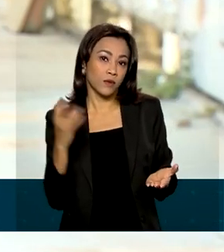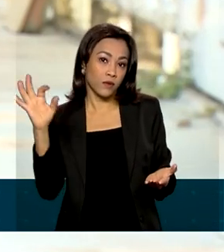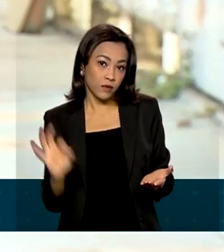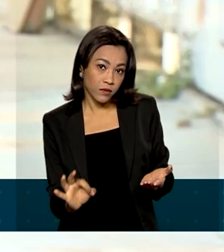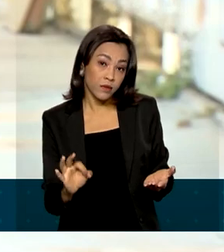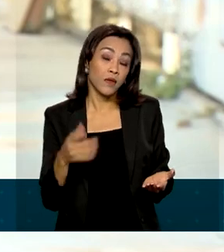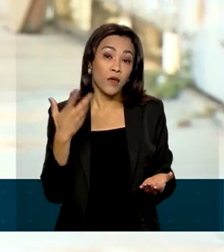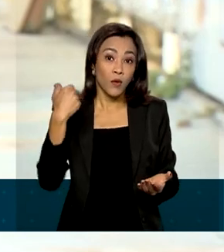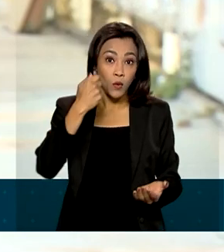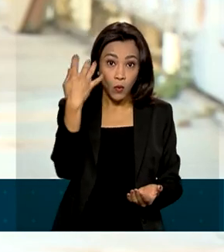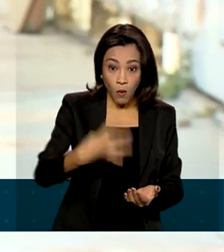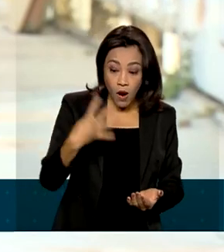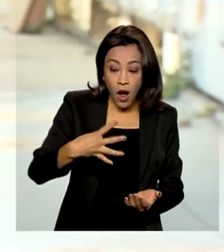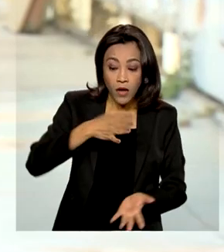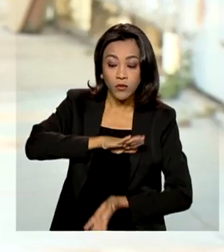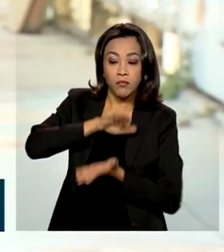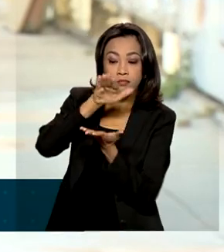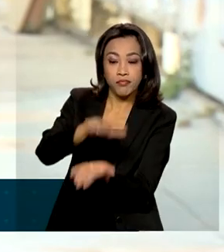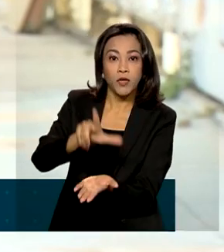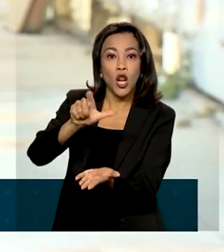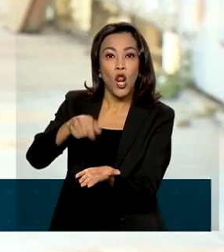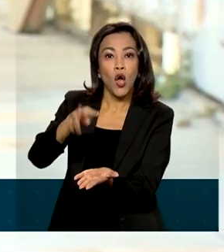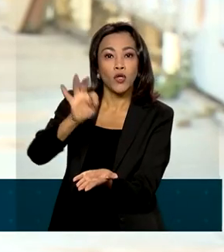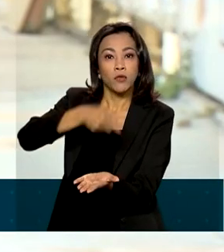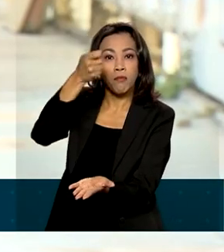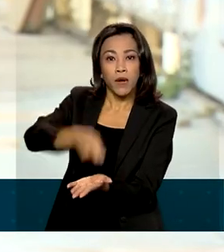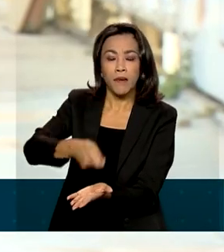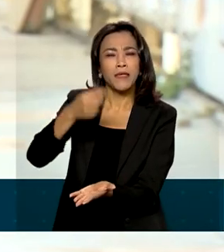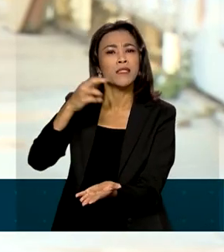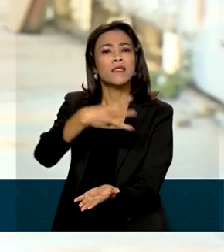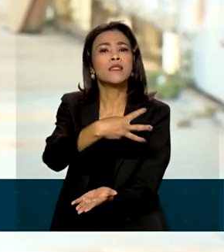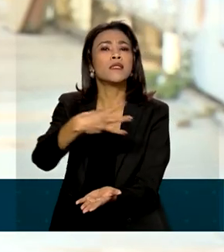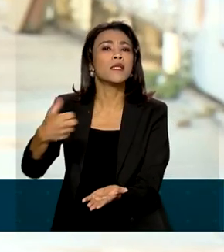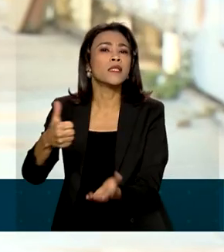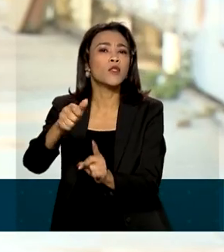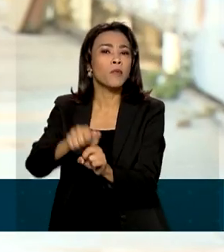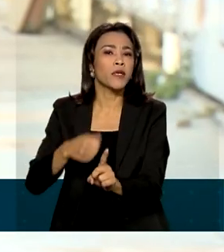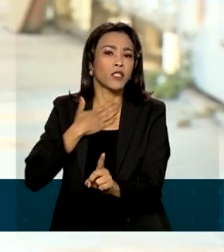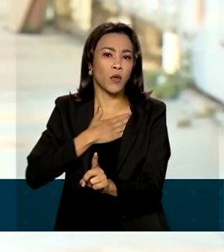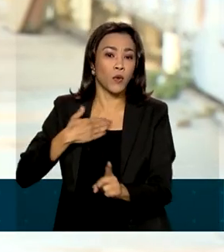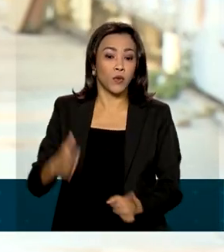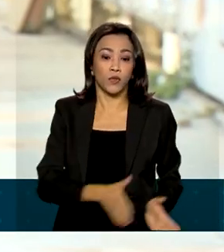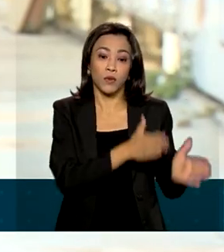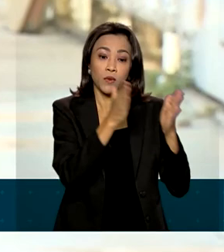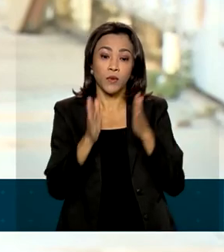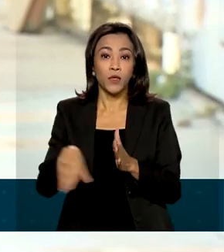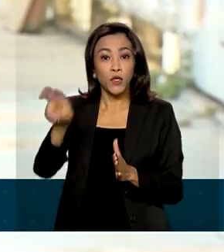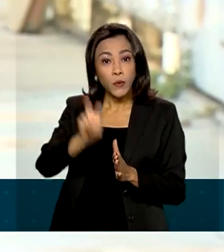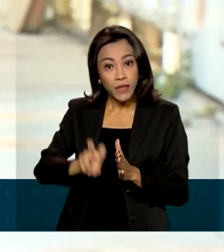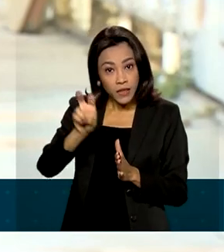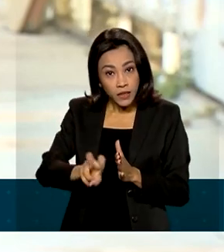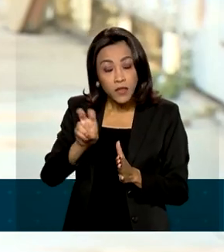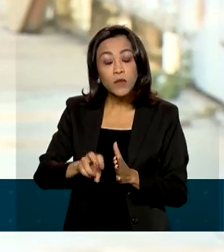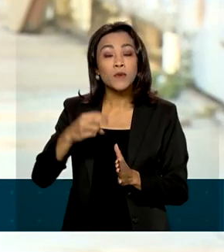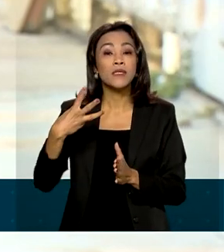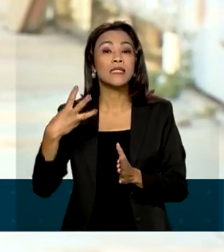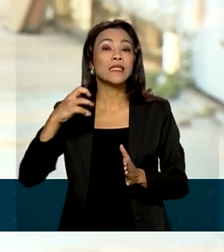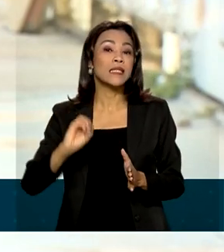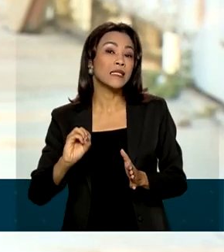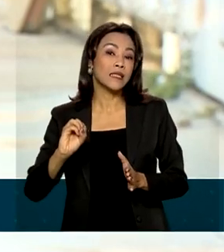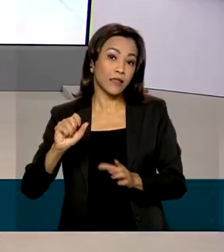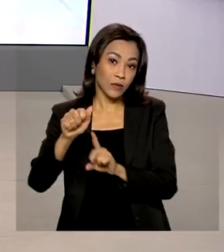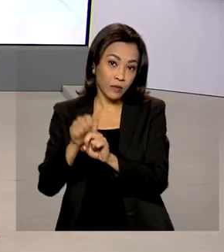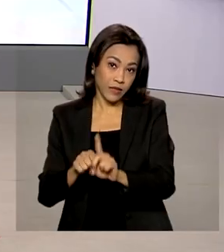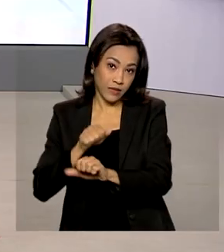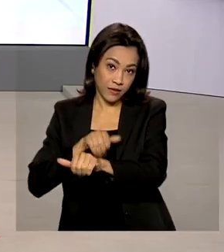pagamento do quarto lote, Renata, está previsto para o dia 31 de agosto e do quinto lote para o dia 30 de setembro. volto com